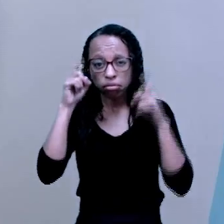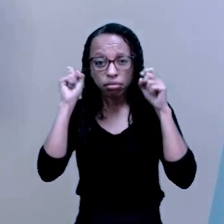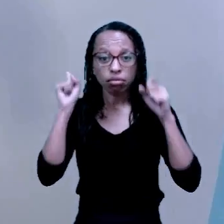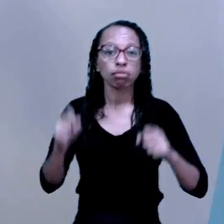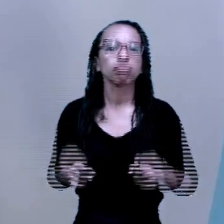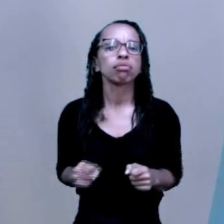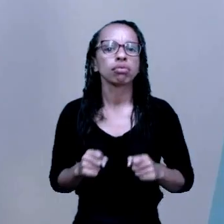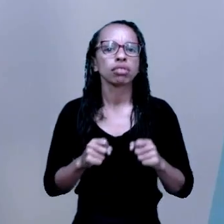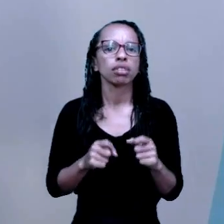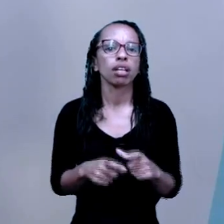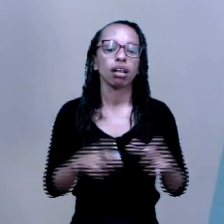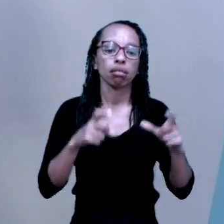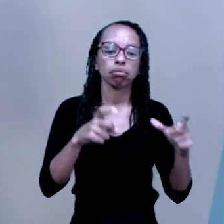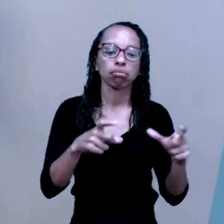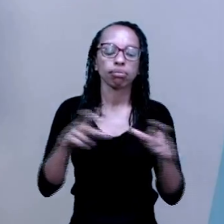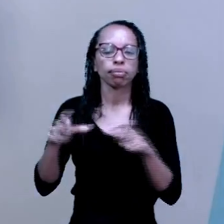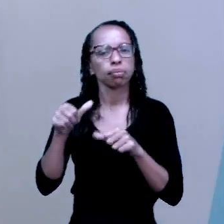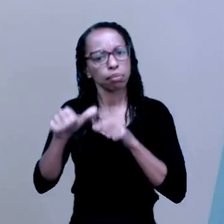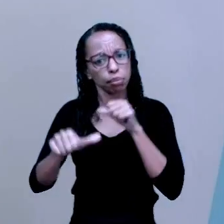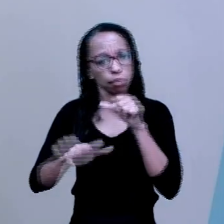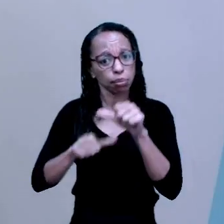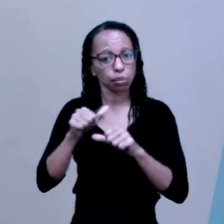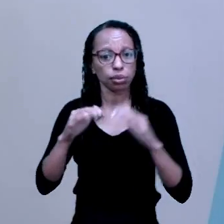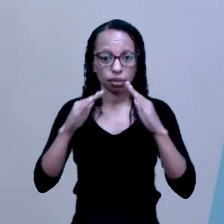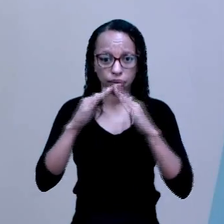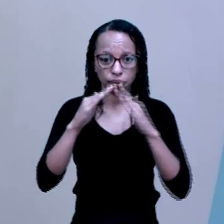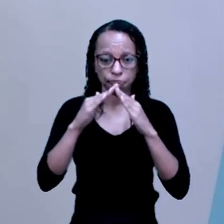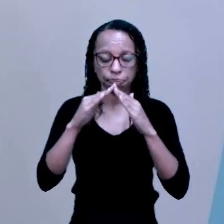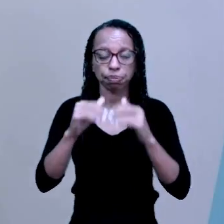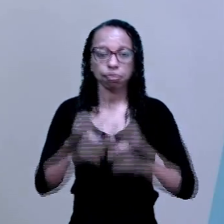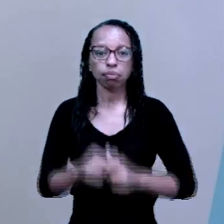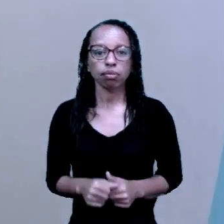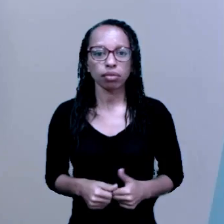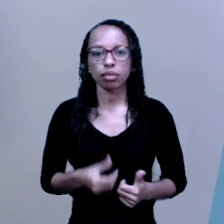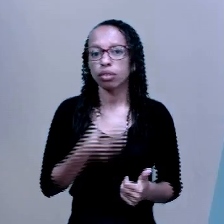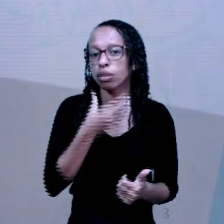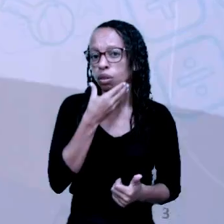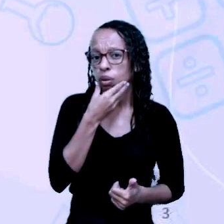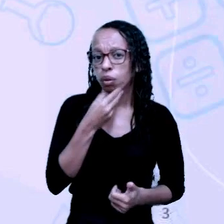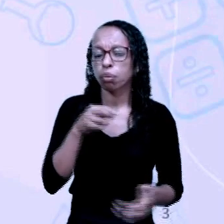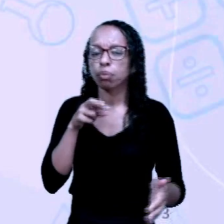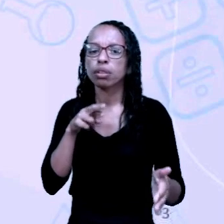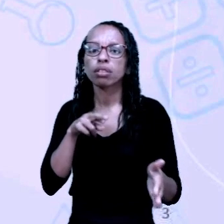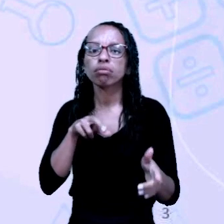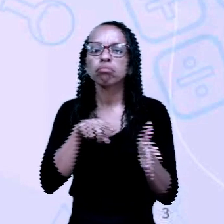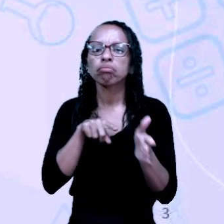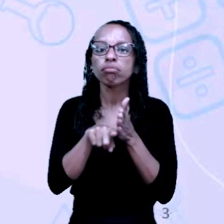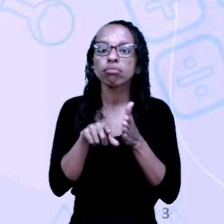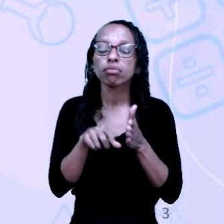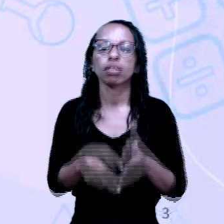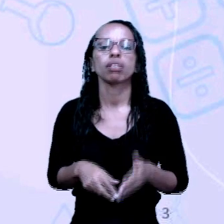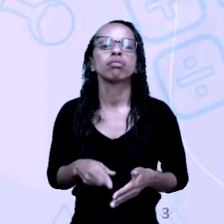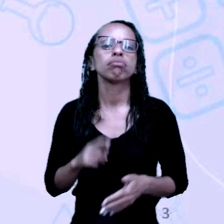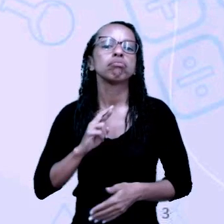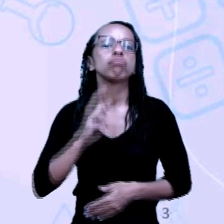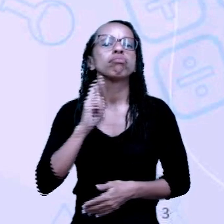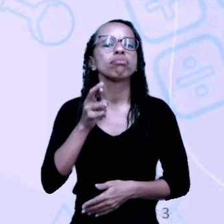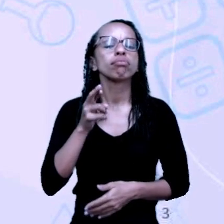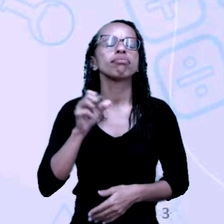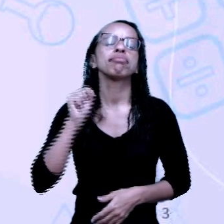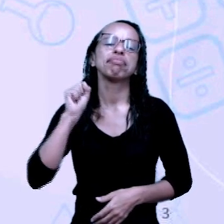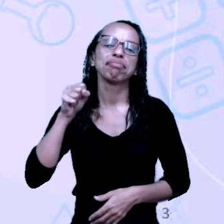mudar de lugar, mudar de endereço. O homem responde para ela da seguinte forma, sim,